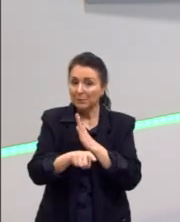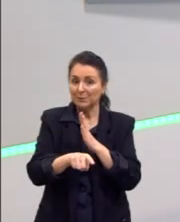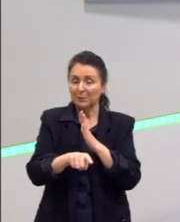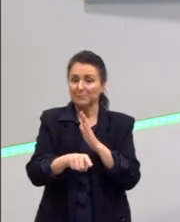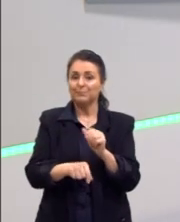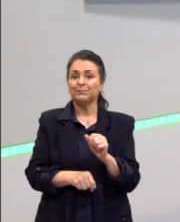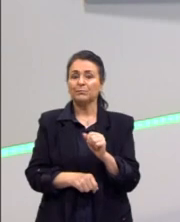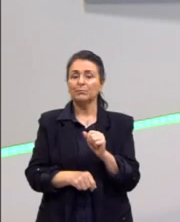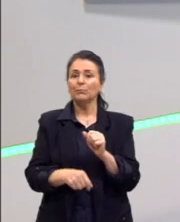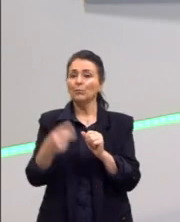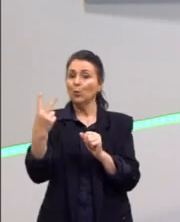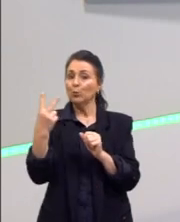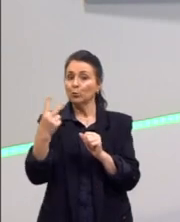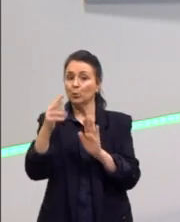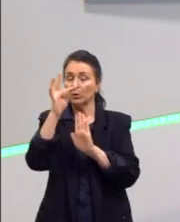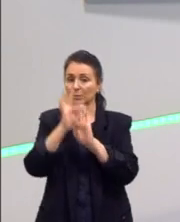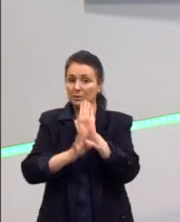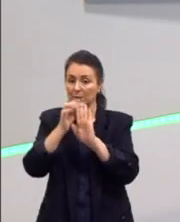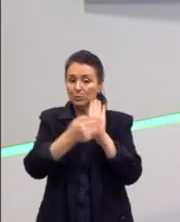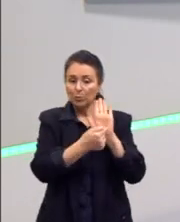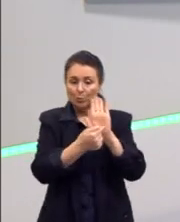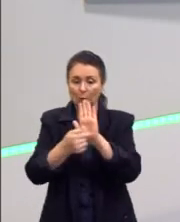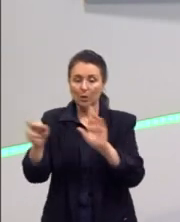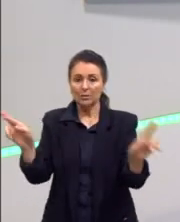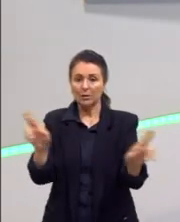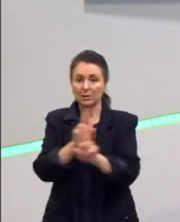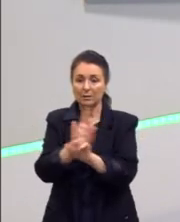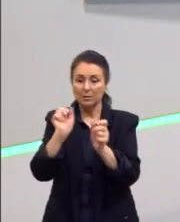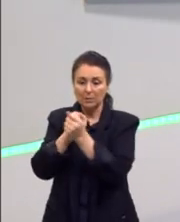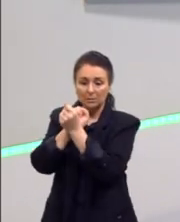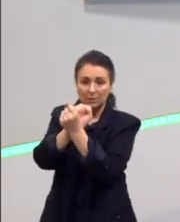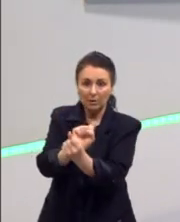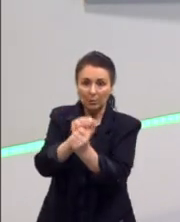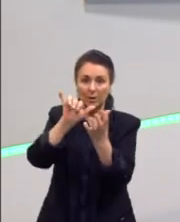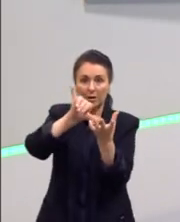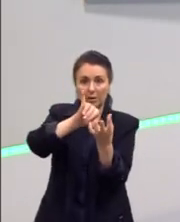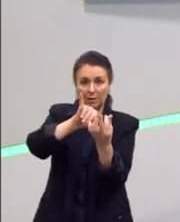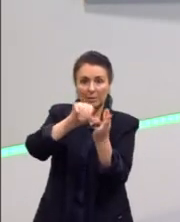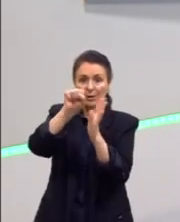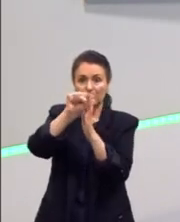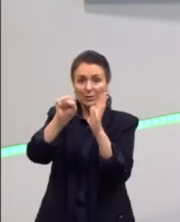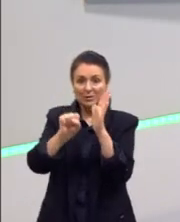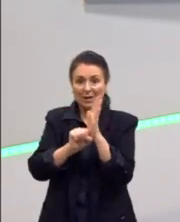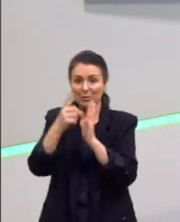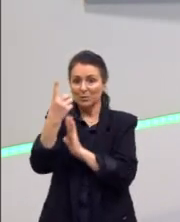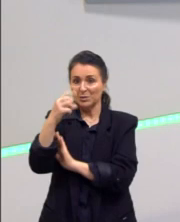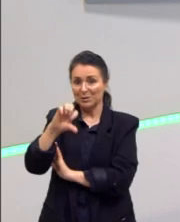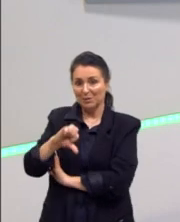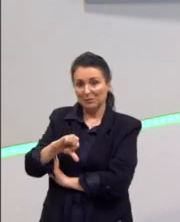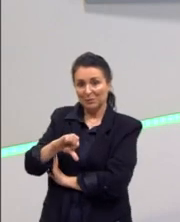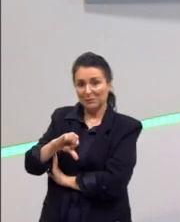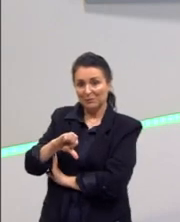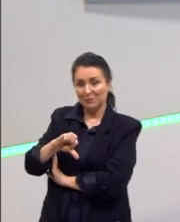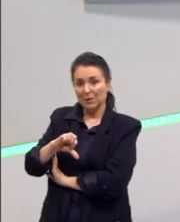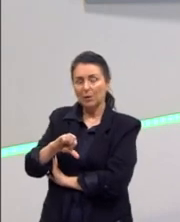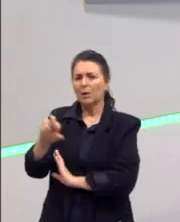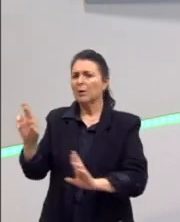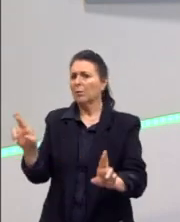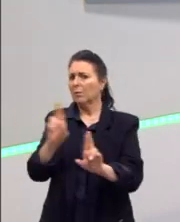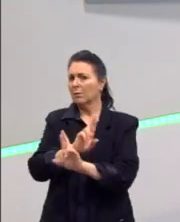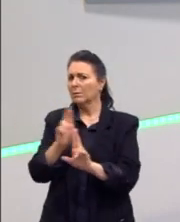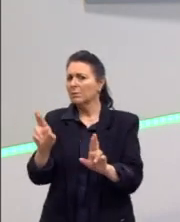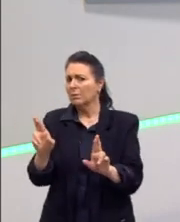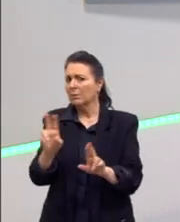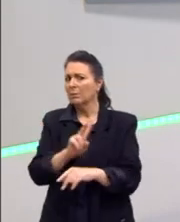Ambos os textos apontam para uma relação entre escravidão e capitalismo no século XIX. Que relação é